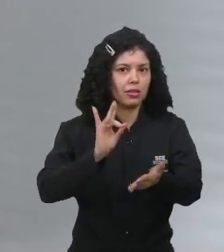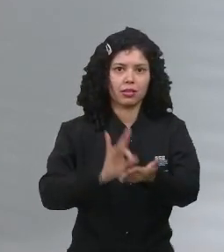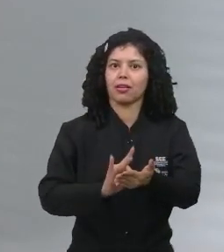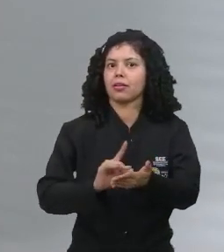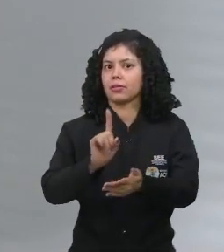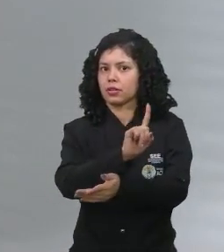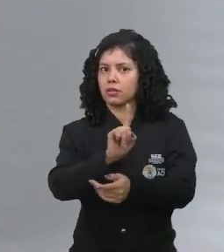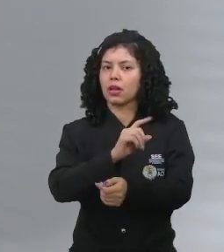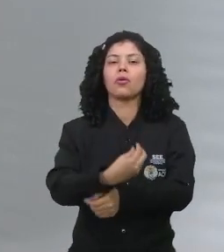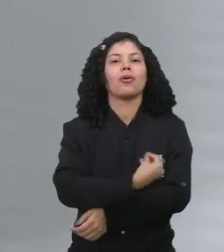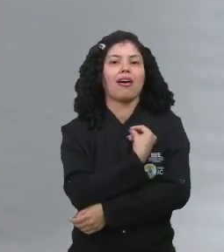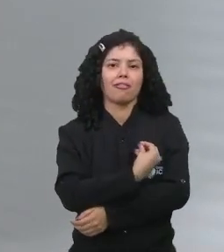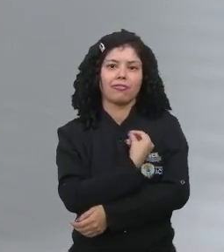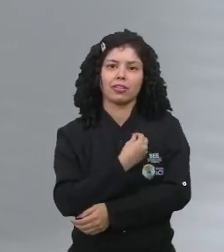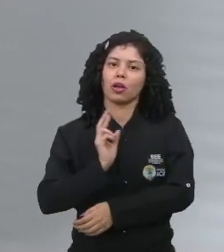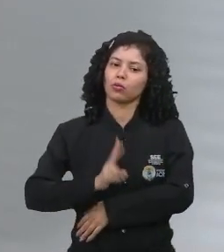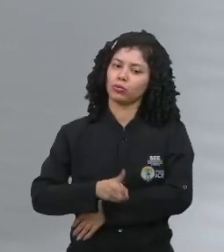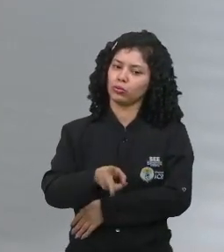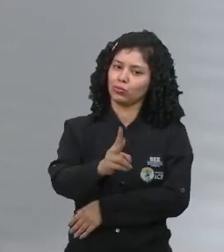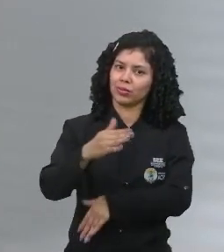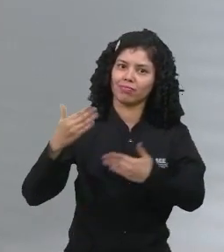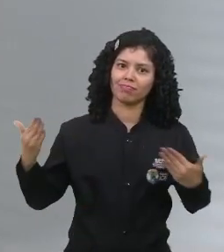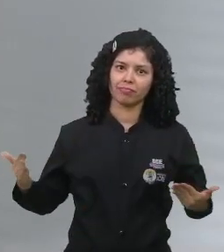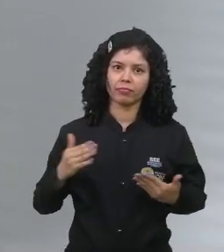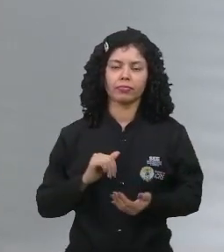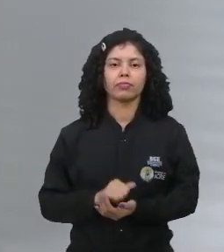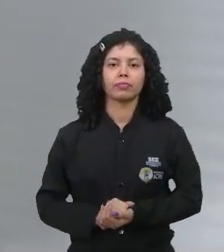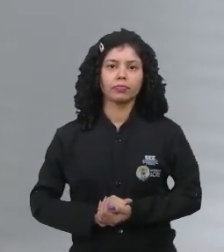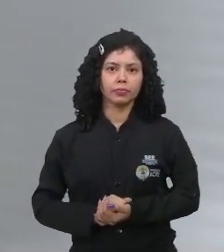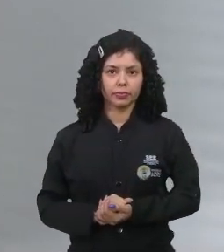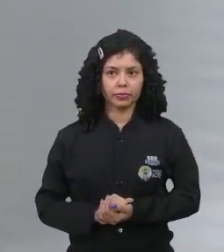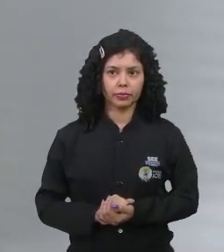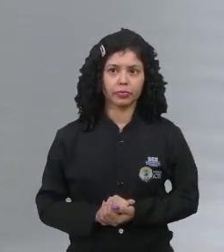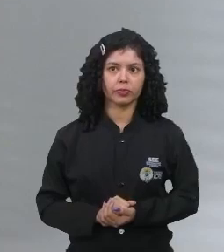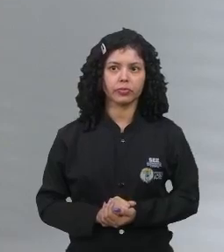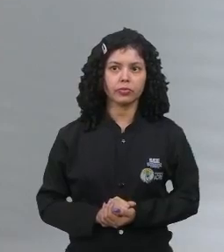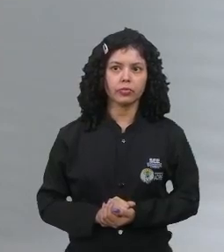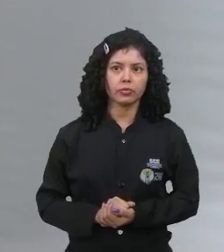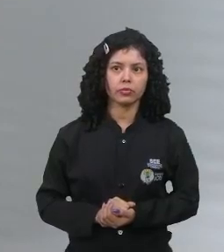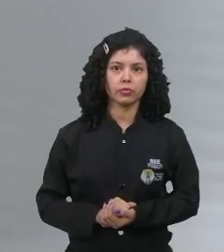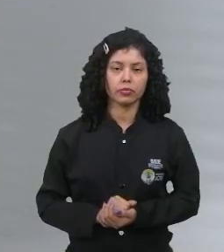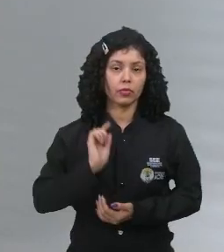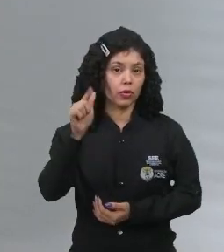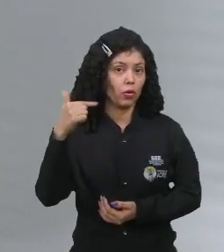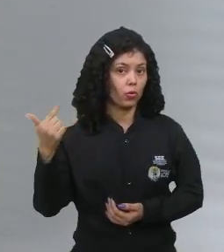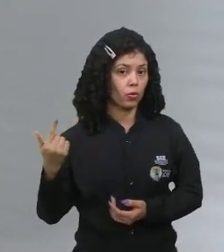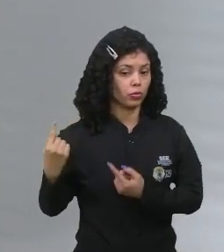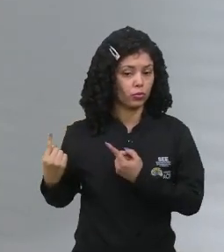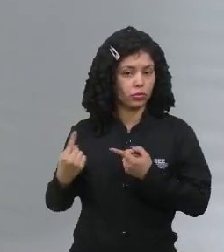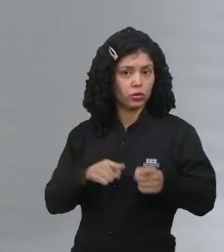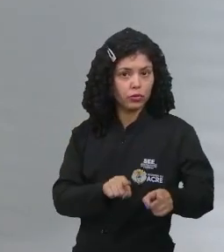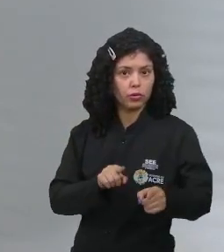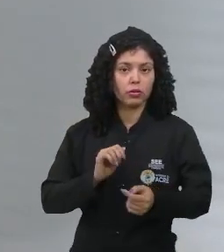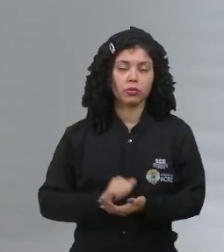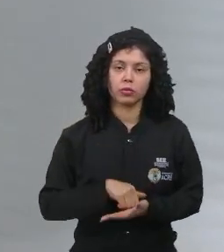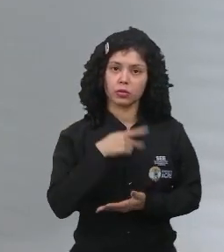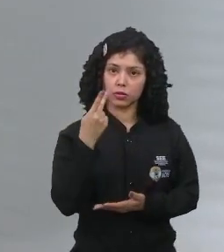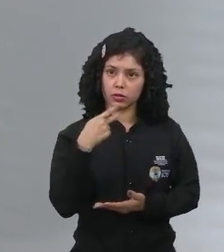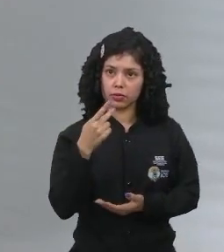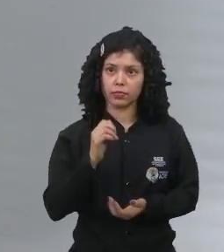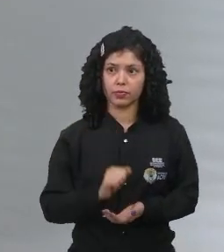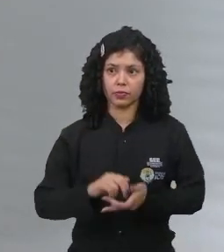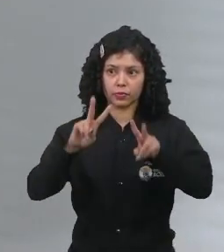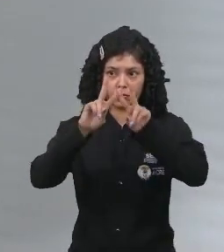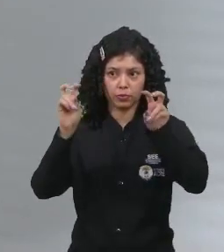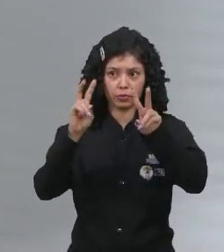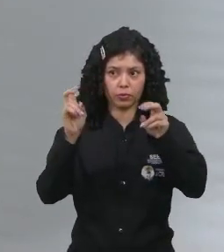relato de uma vida frequente e assim por diante. Um outro desafio no que diz respeito